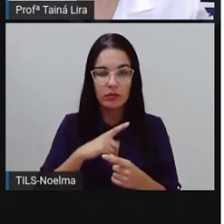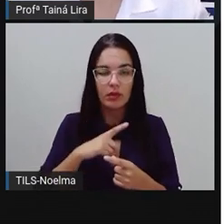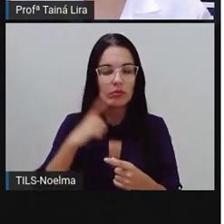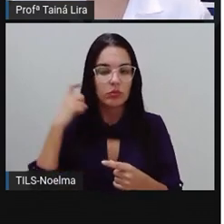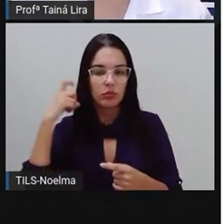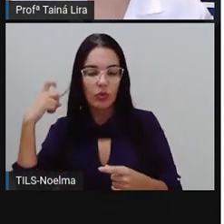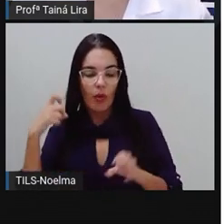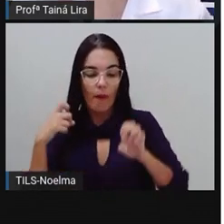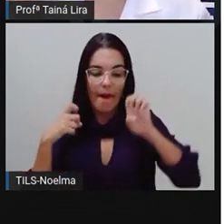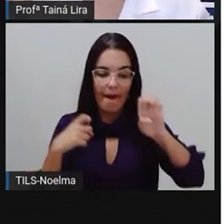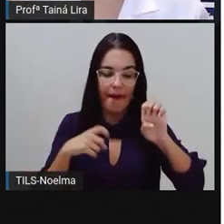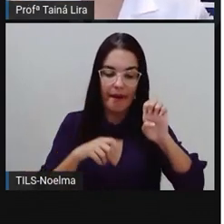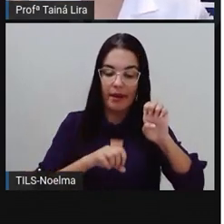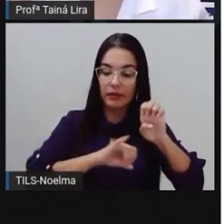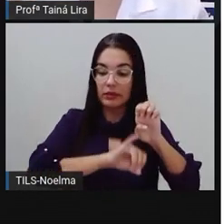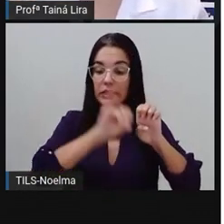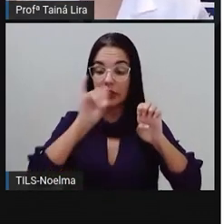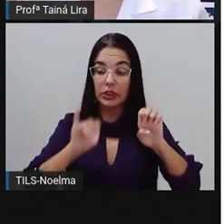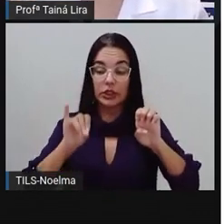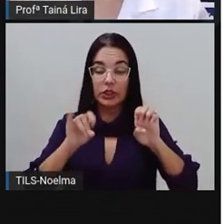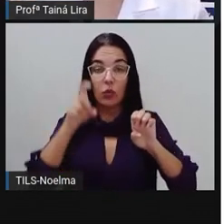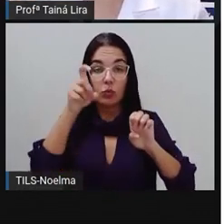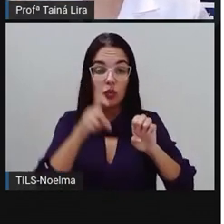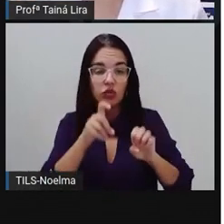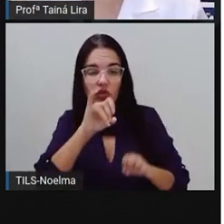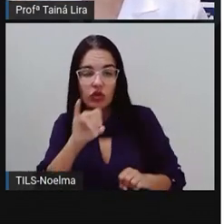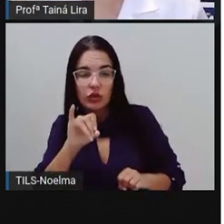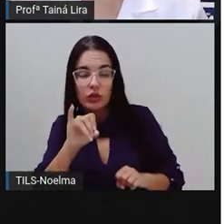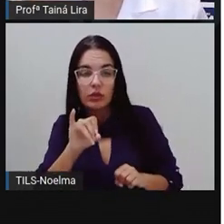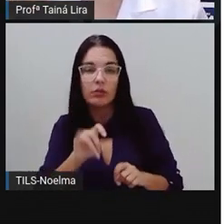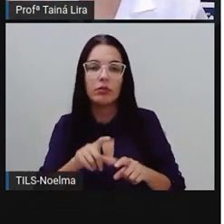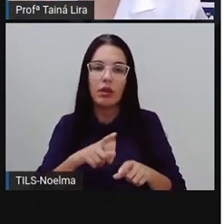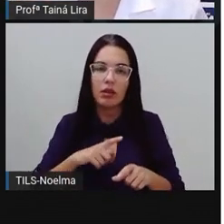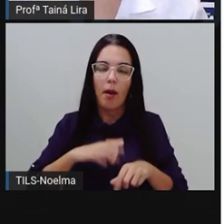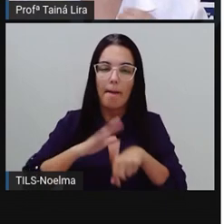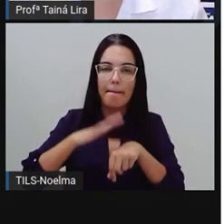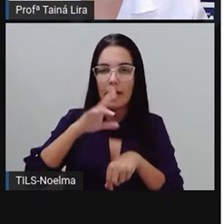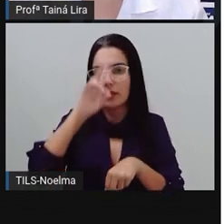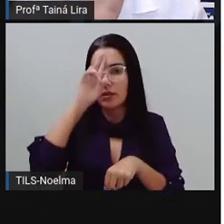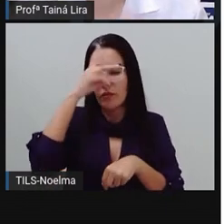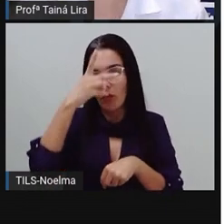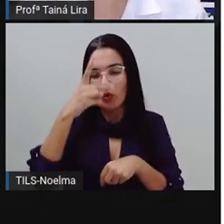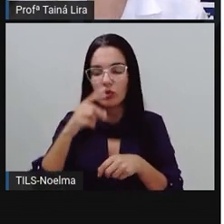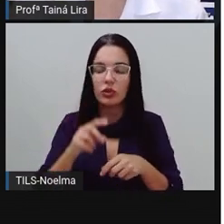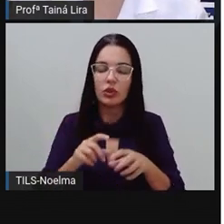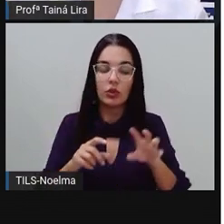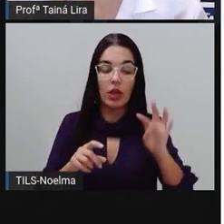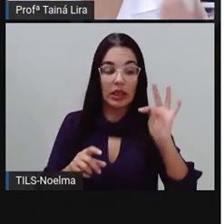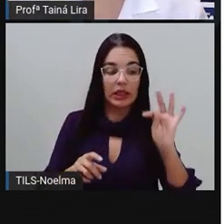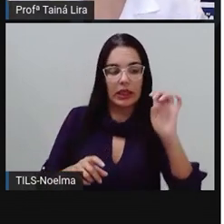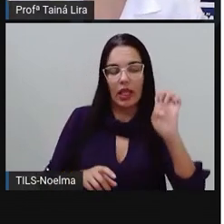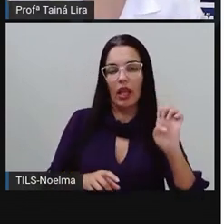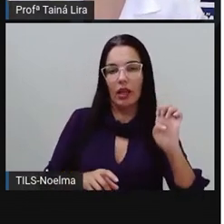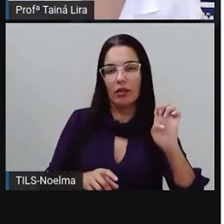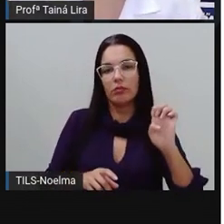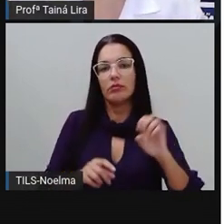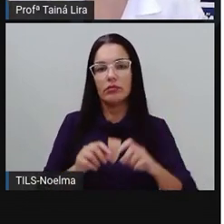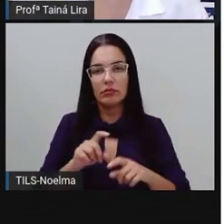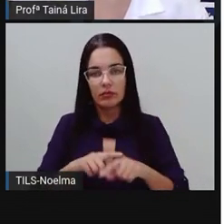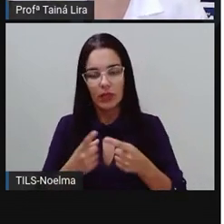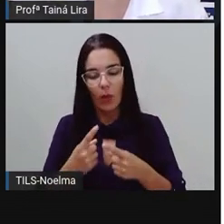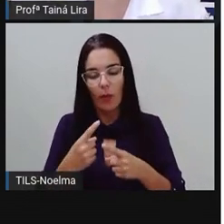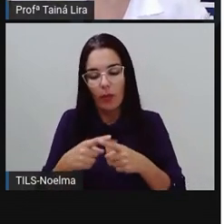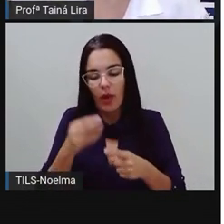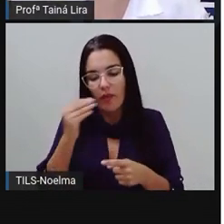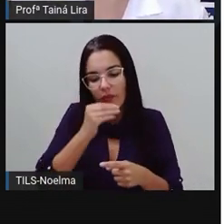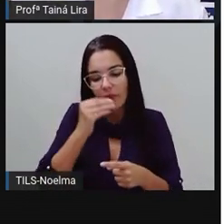tem a sílaba aí mais forte, não é? XI é mais forte do que abacate, que é uma sílaba